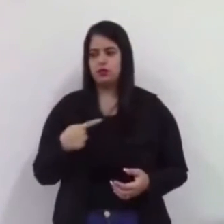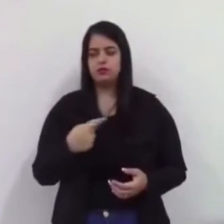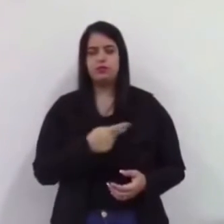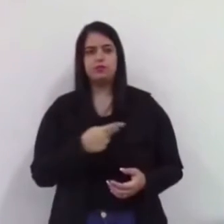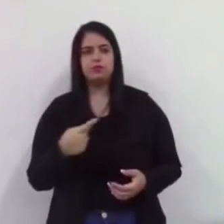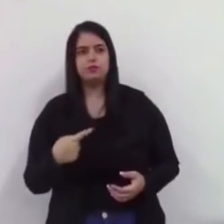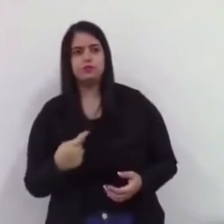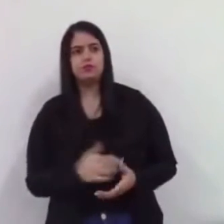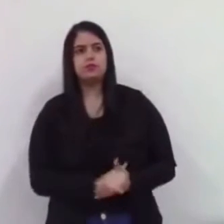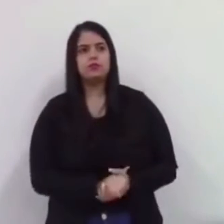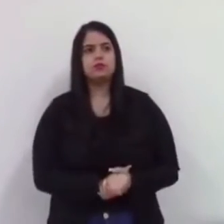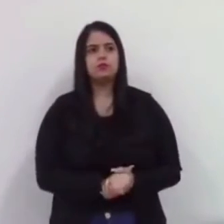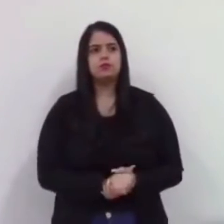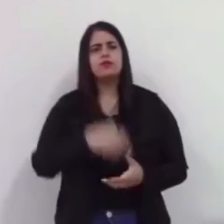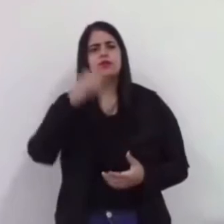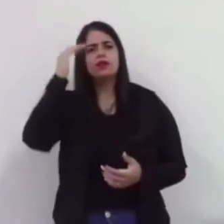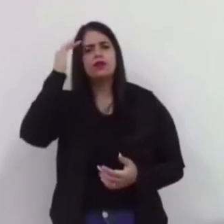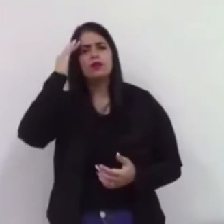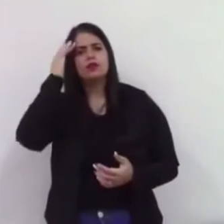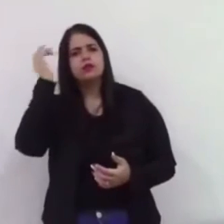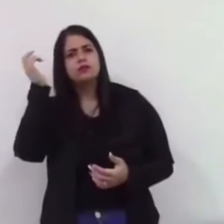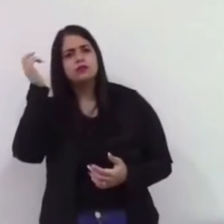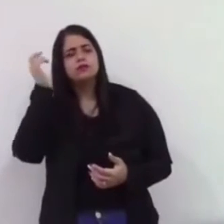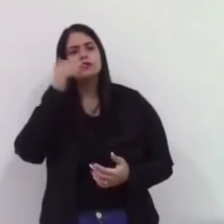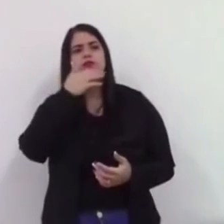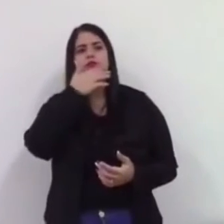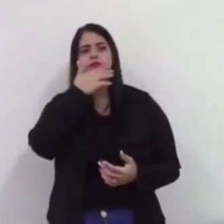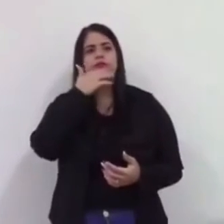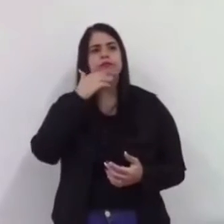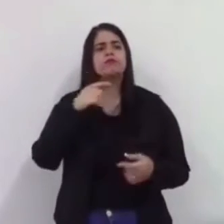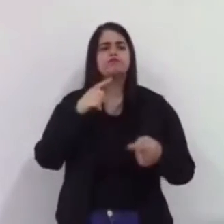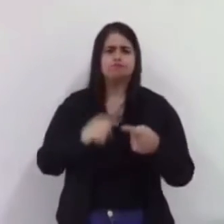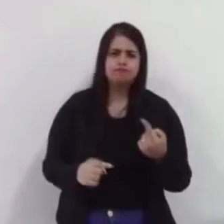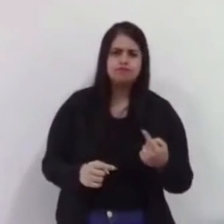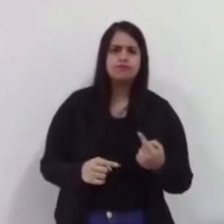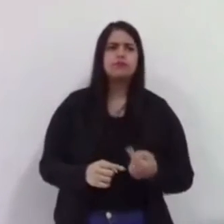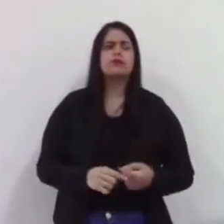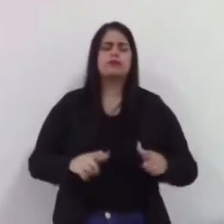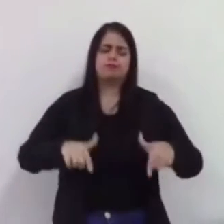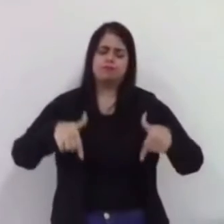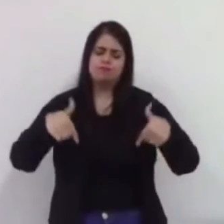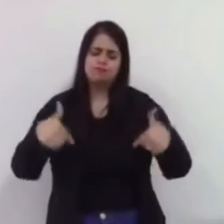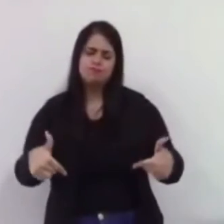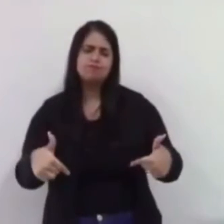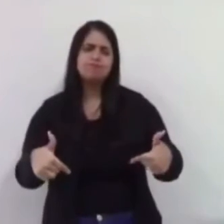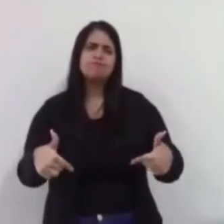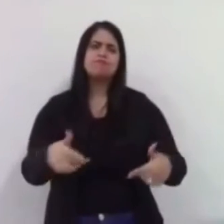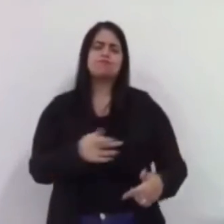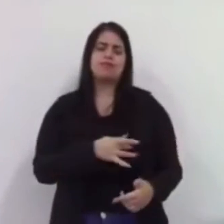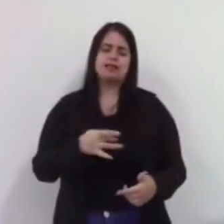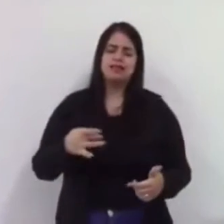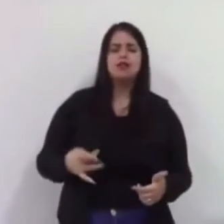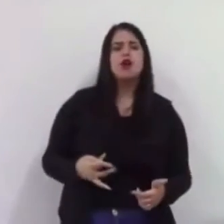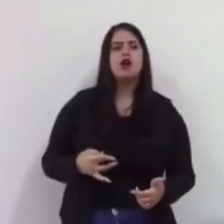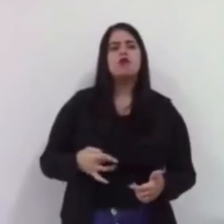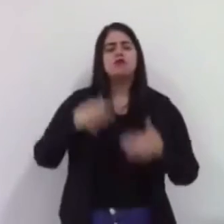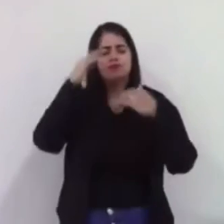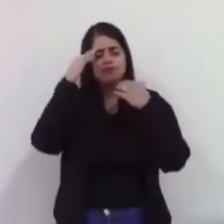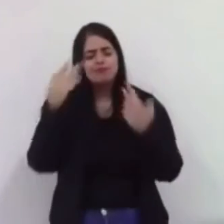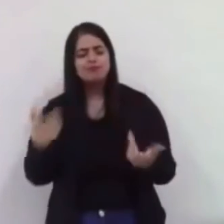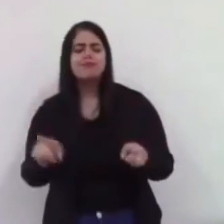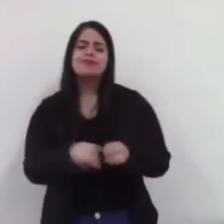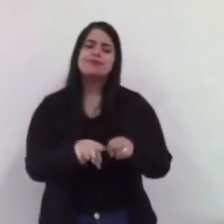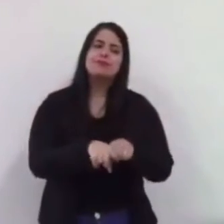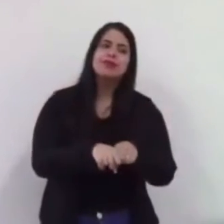tendo outra, amanhã temos mais e estamos na luta, estamos na luta, estamos na área da saúde. Quero agradecer também